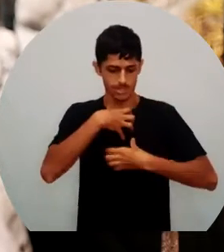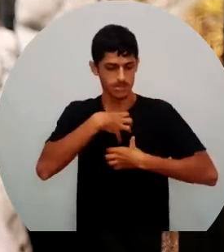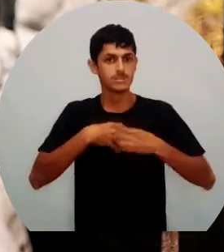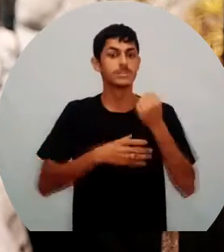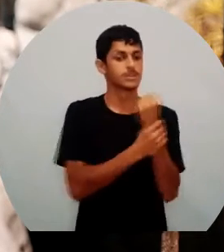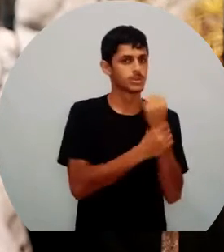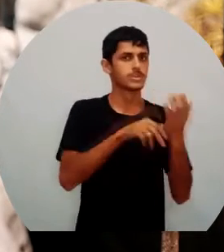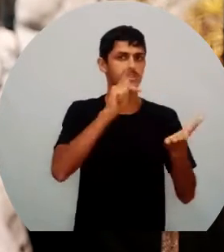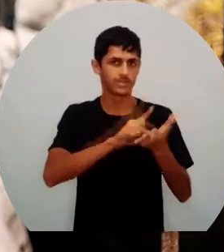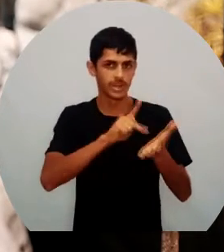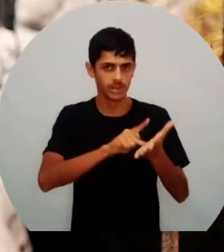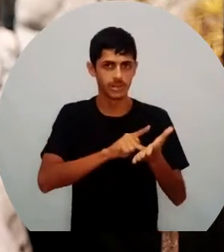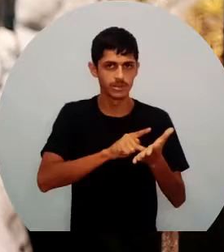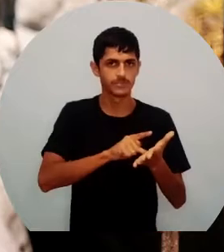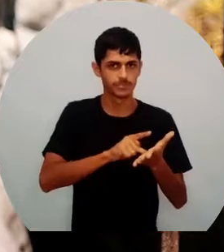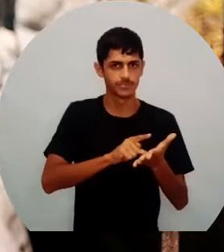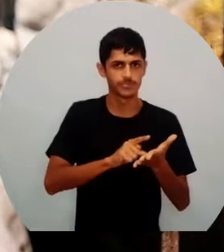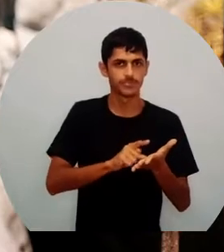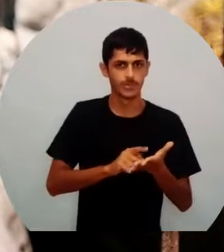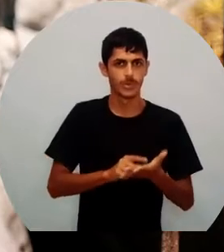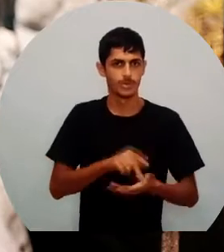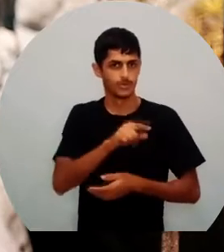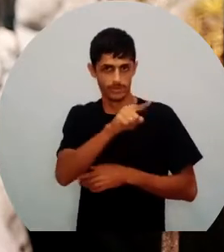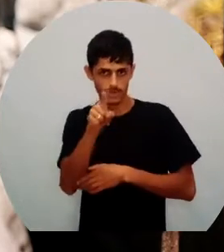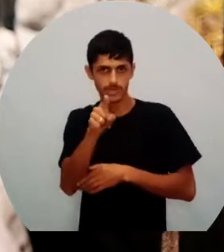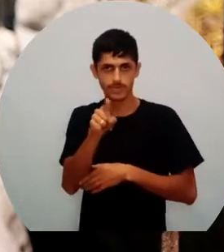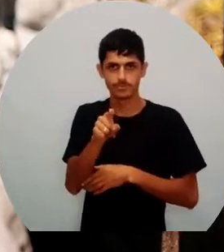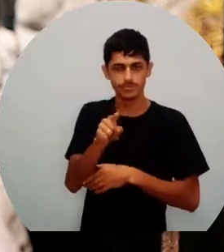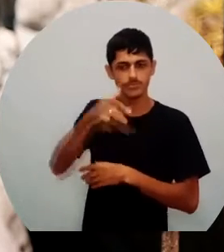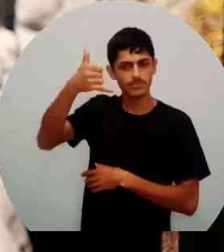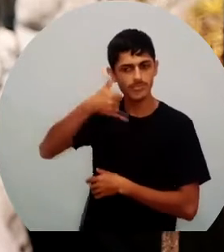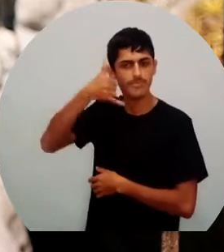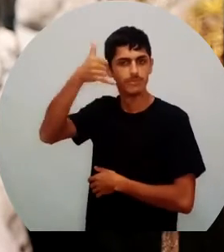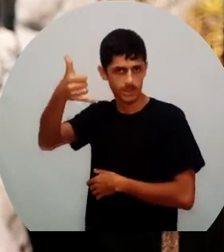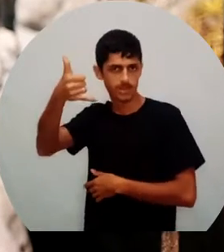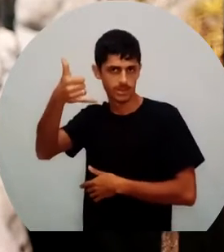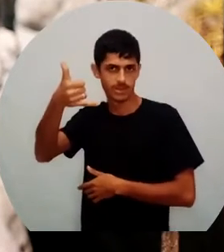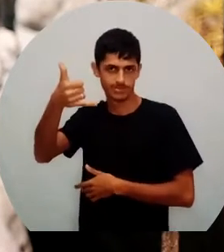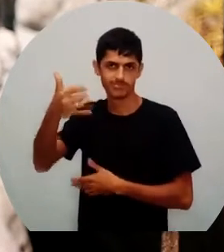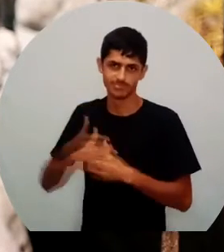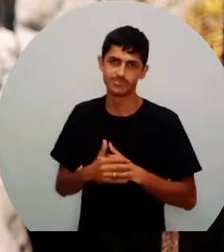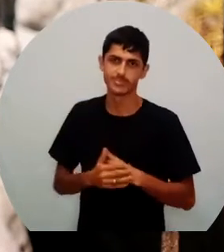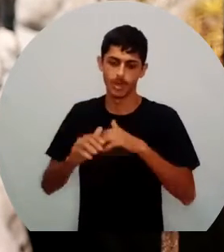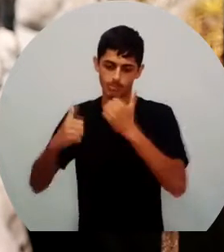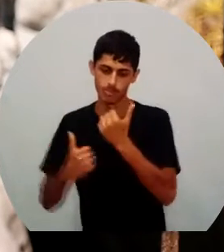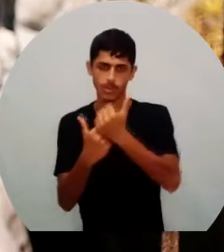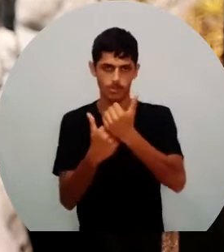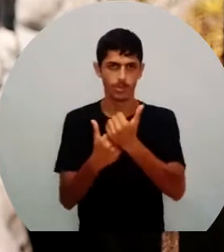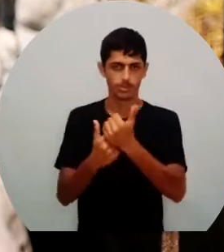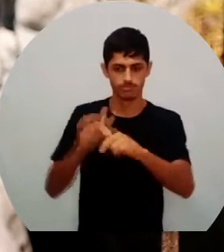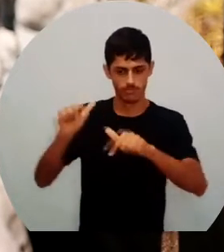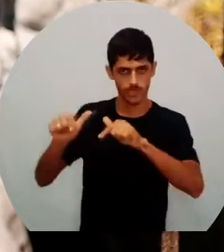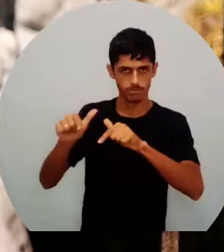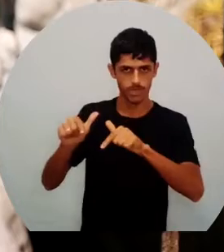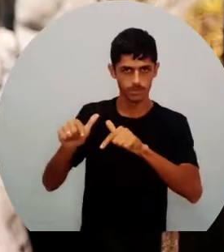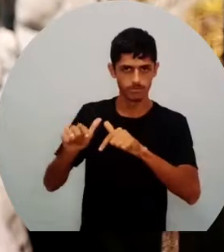informações. A gente aconselha que você acione os nossos guias, inclusive eu sou um dos guias turísticas a gente tem à